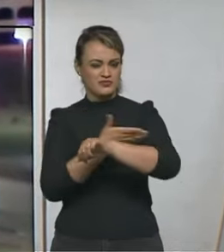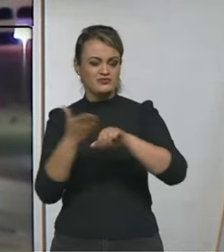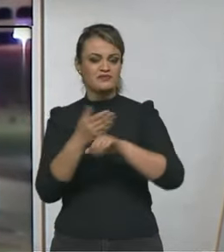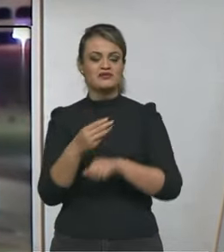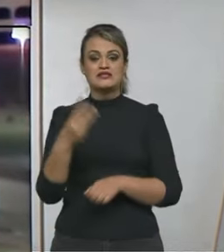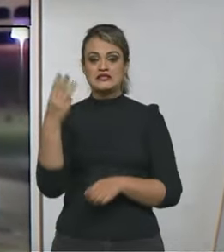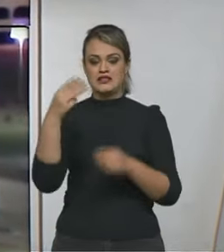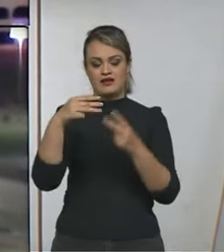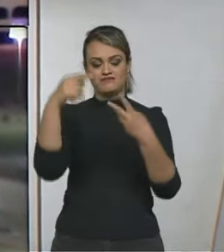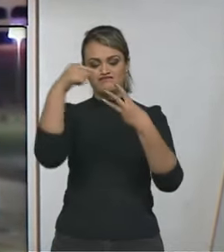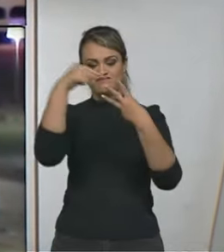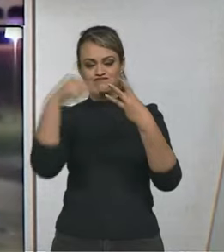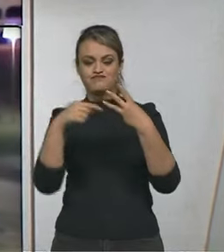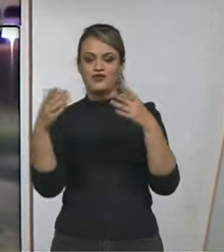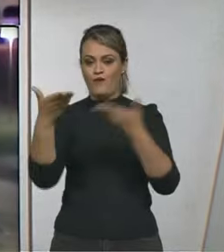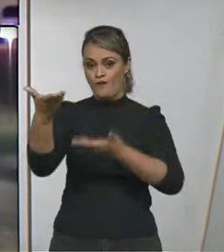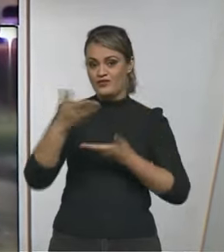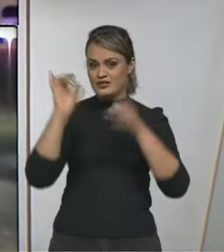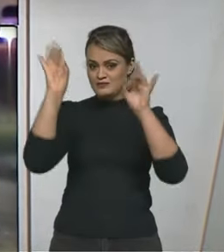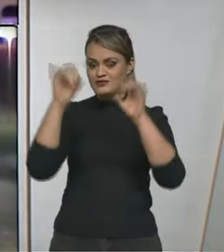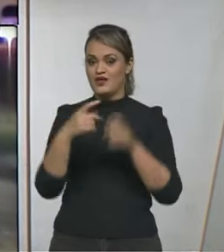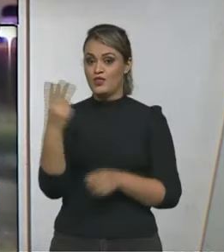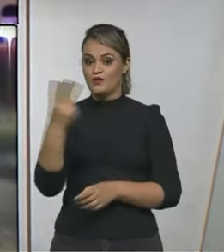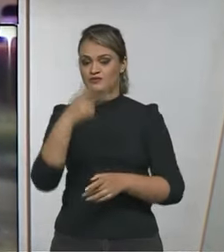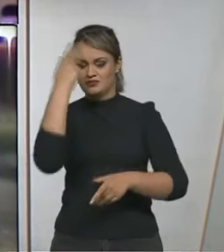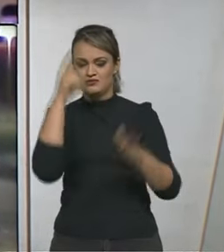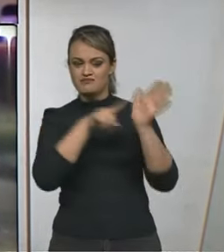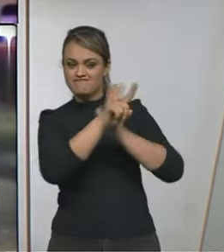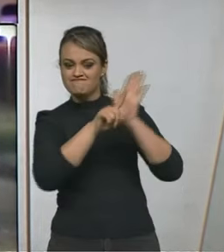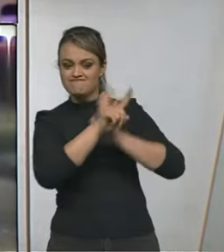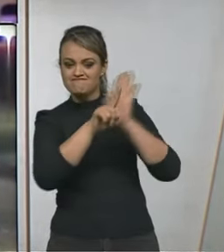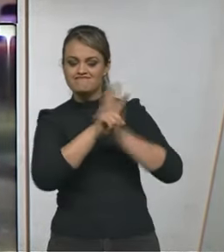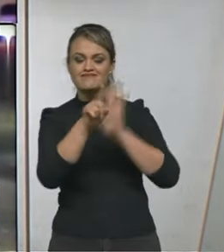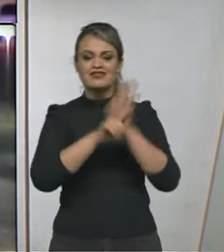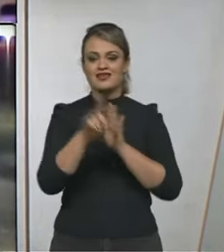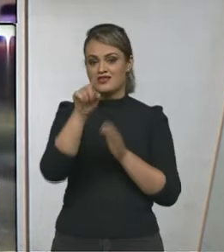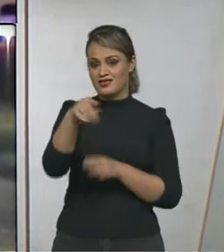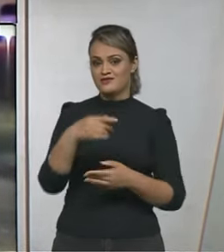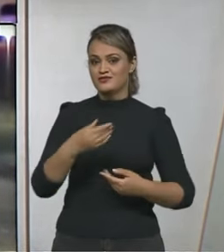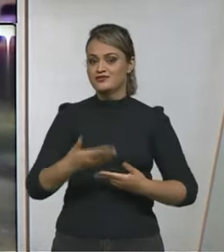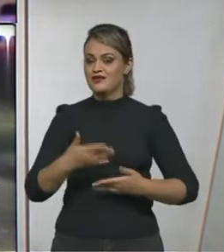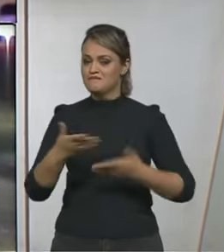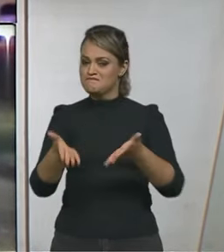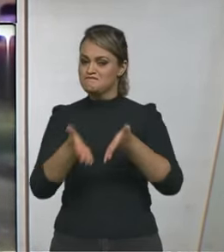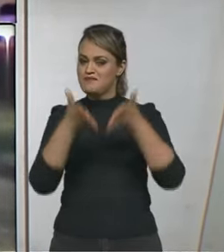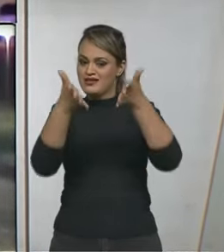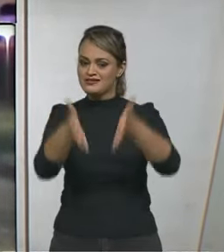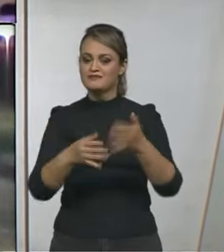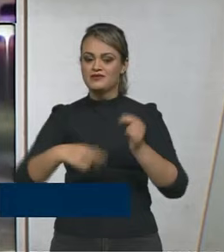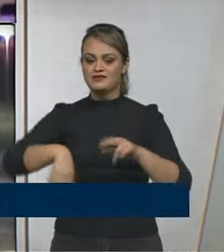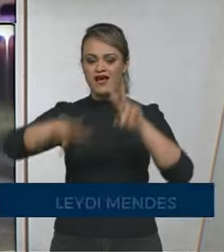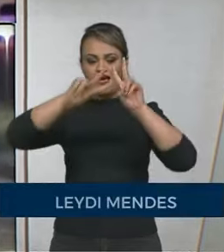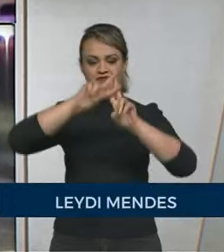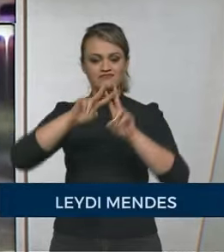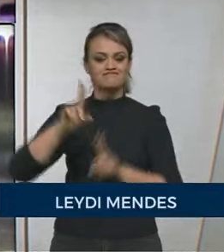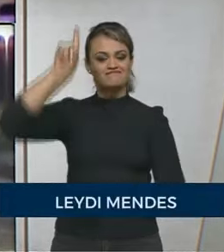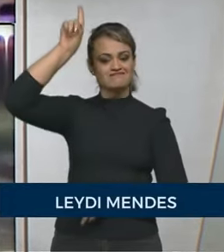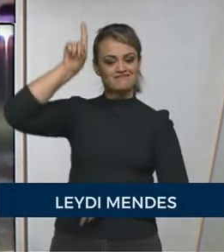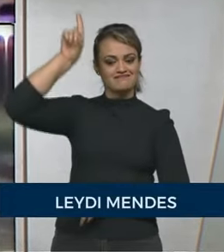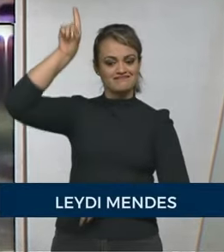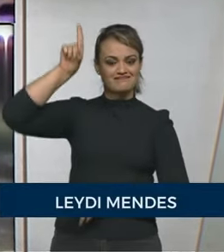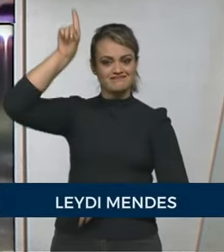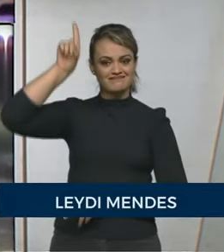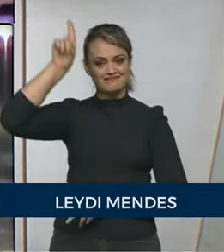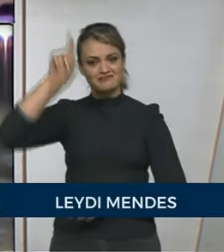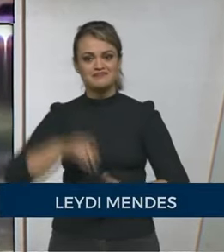teremos três blocos, um convidado especial e dois debatedores. E, claro, a sua participação nas redes sociais com a hashtag